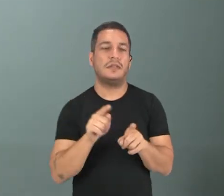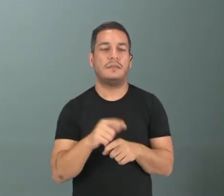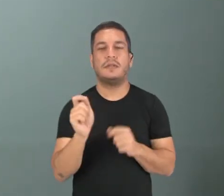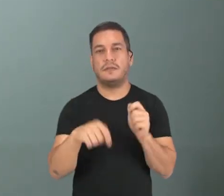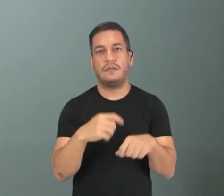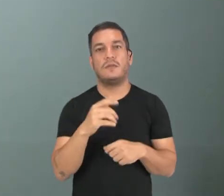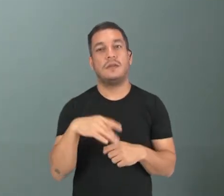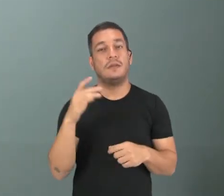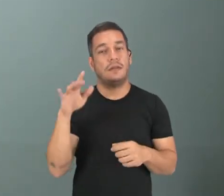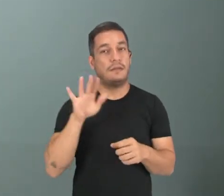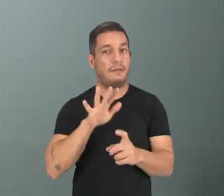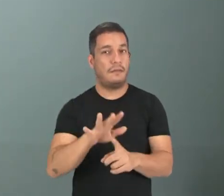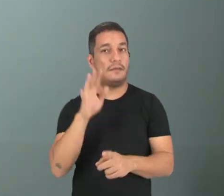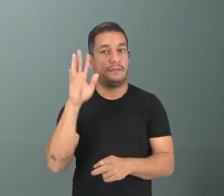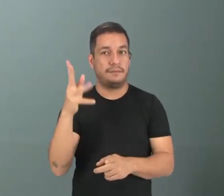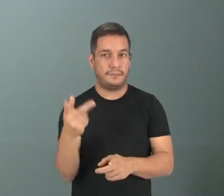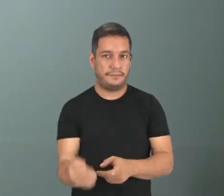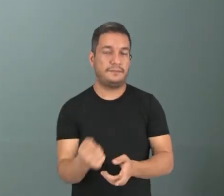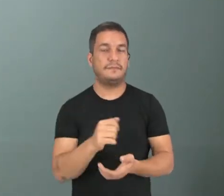africana.